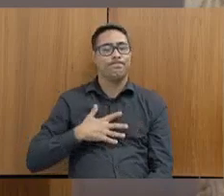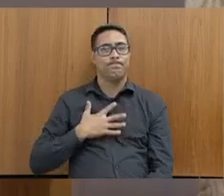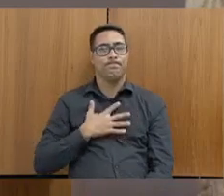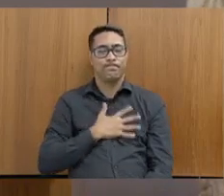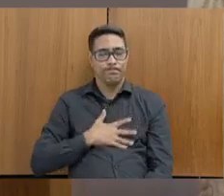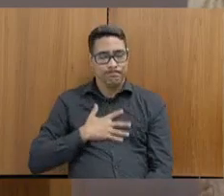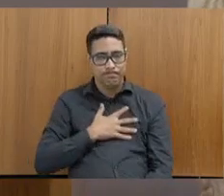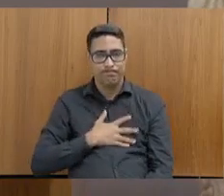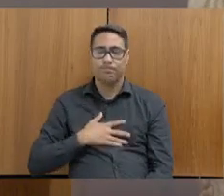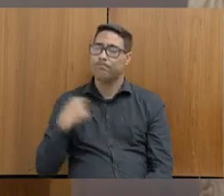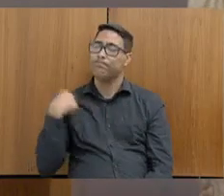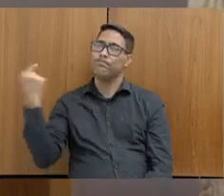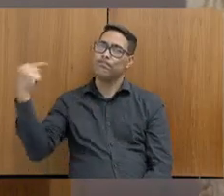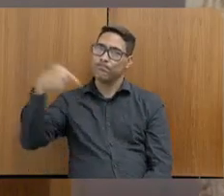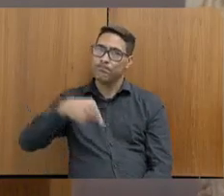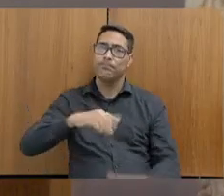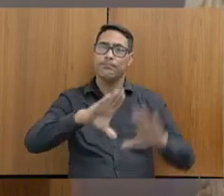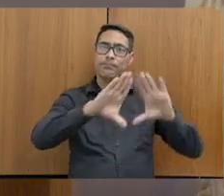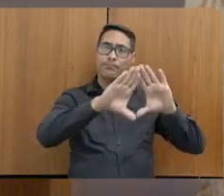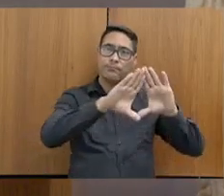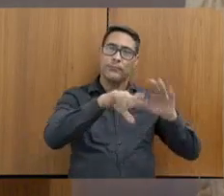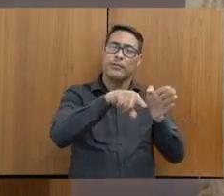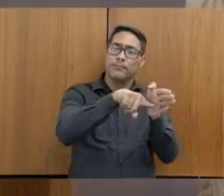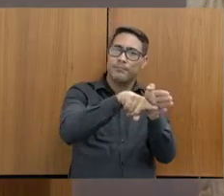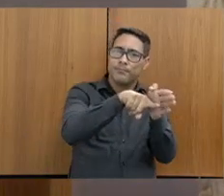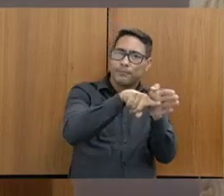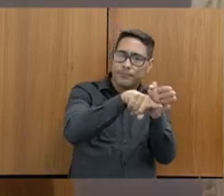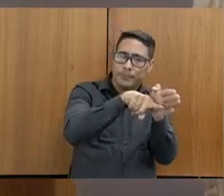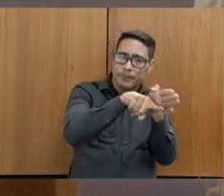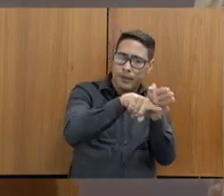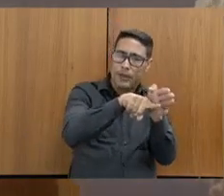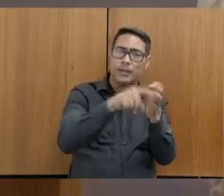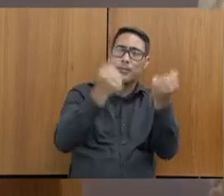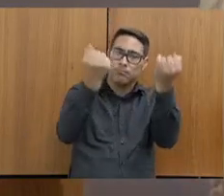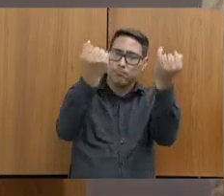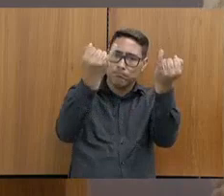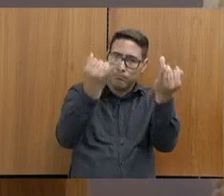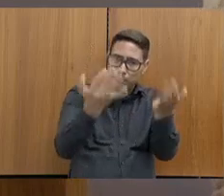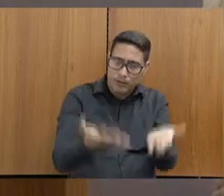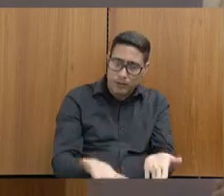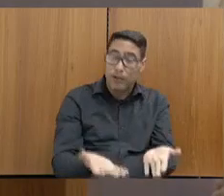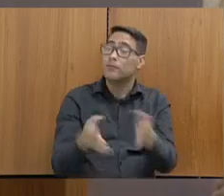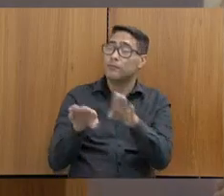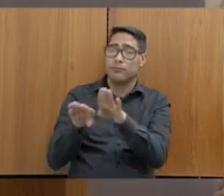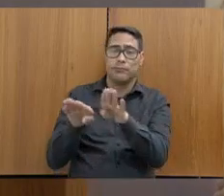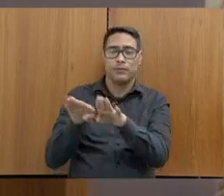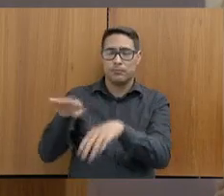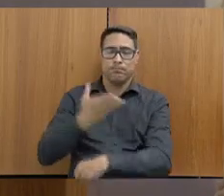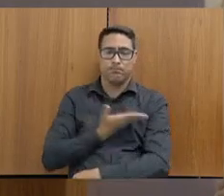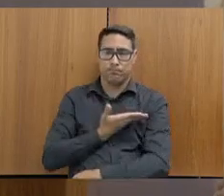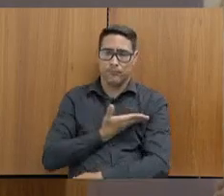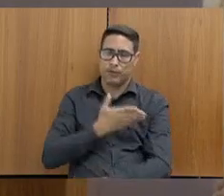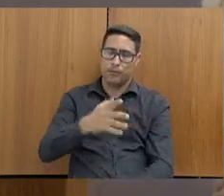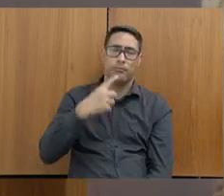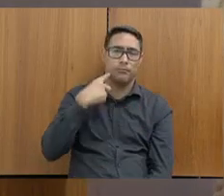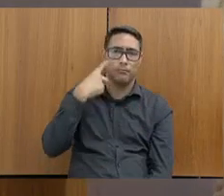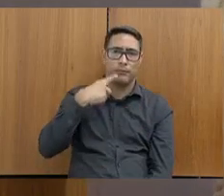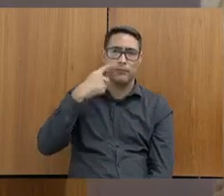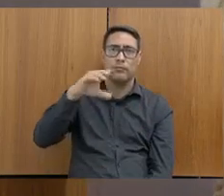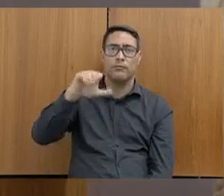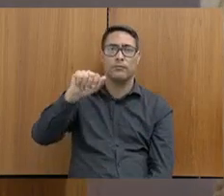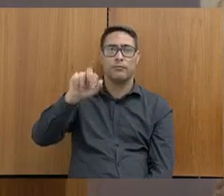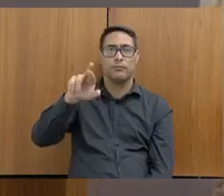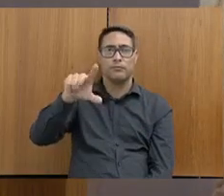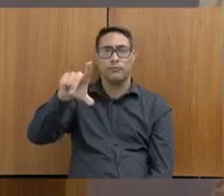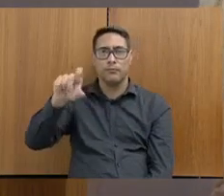nessa Assembleia Fiscaliza, a fim de prestar contas aqui com a Assembleia. meu querido amigo, o deputado Antônio Carlos Alantes, deputada